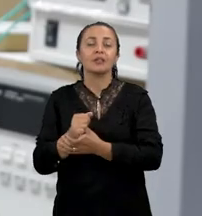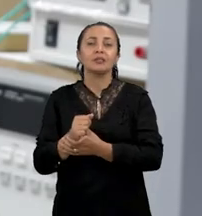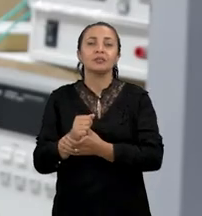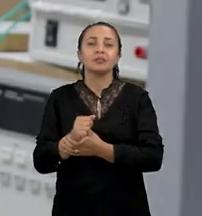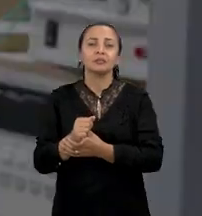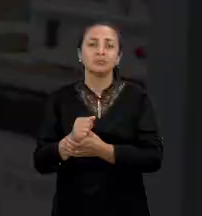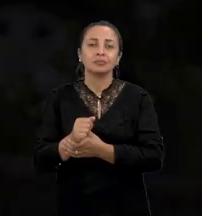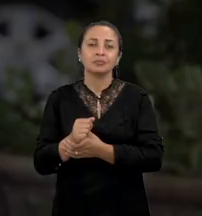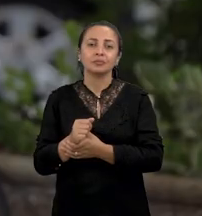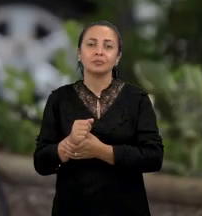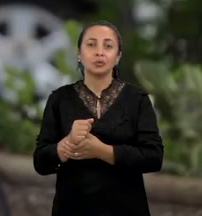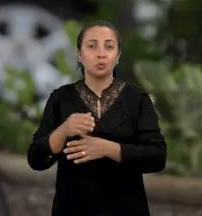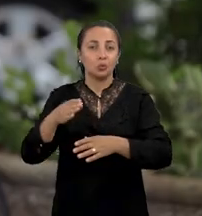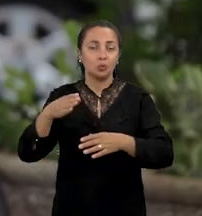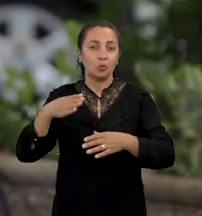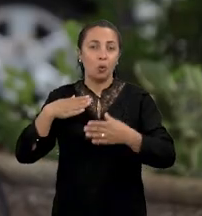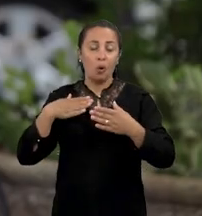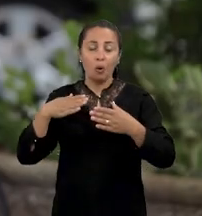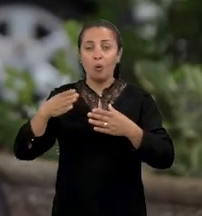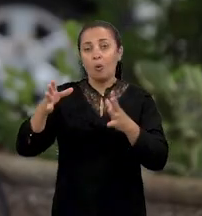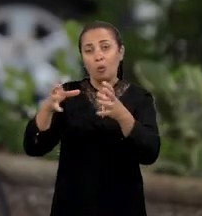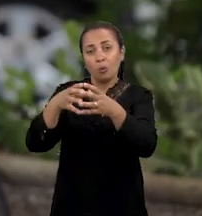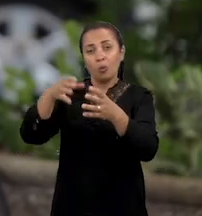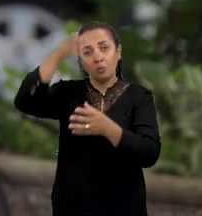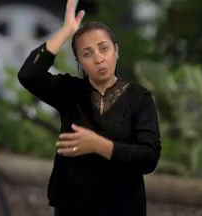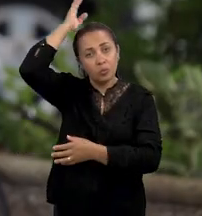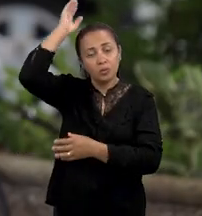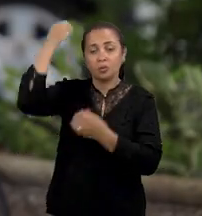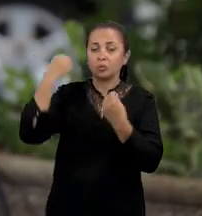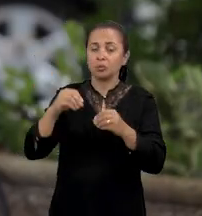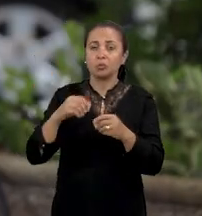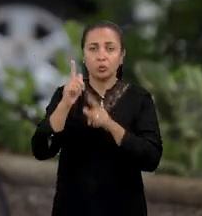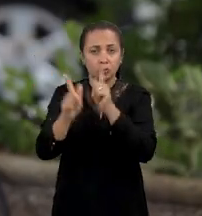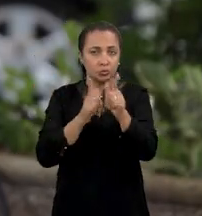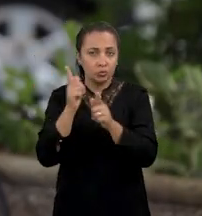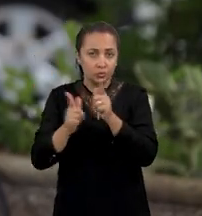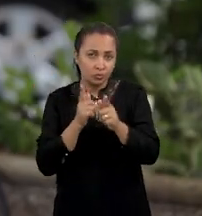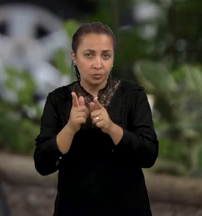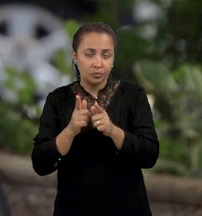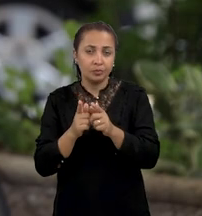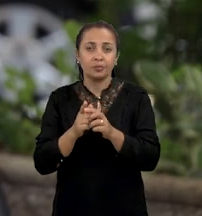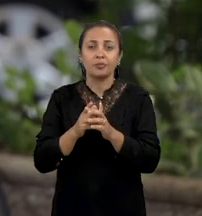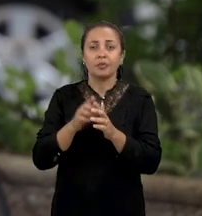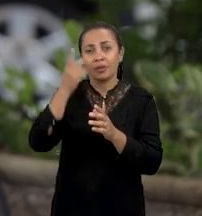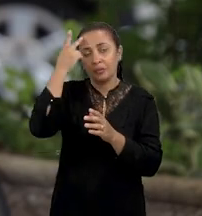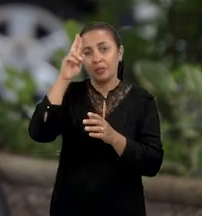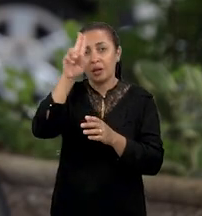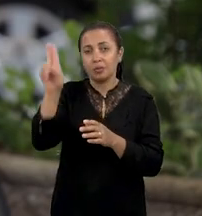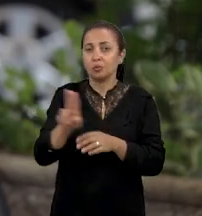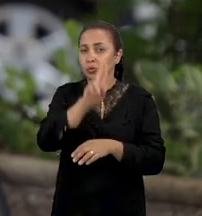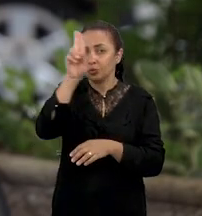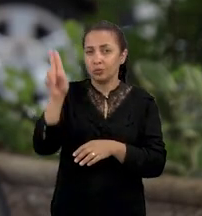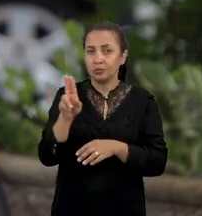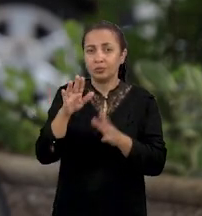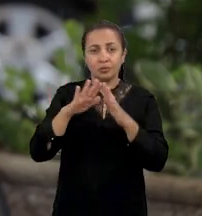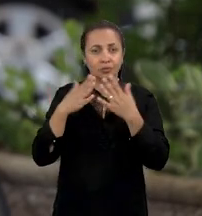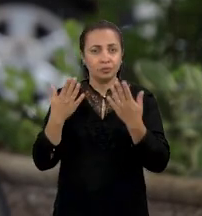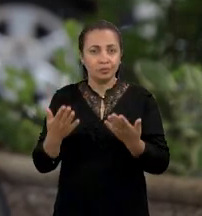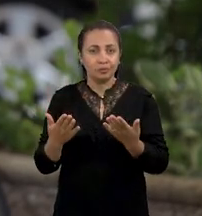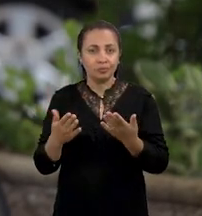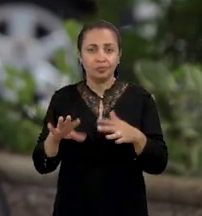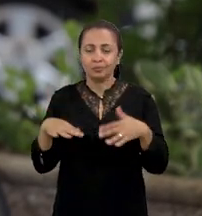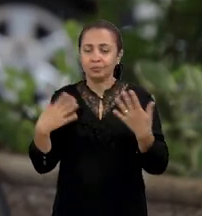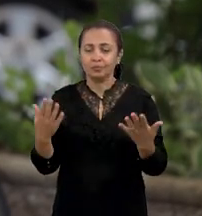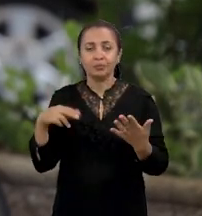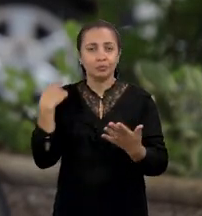ferramenta proposta. O Corpo de Bombeiros, em sua atividade, ele pode gerar demandas de pesquisa para a universidade. Então,